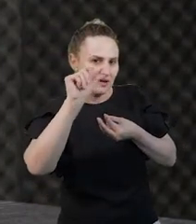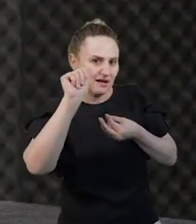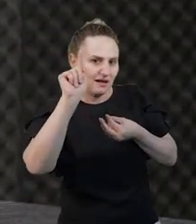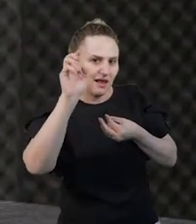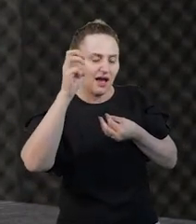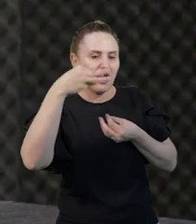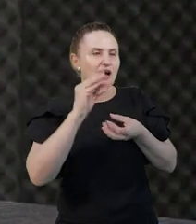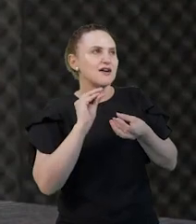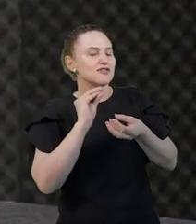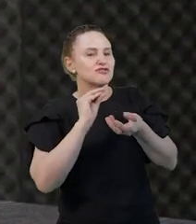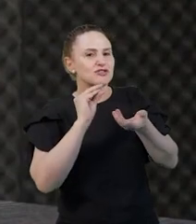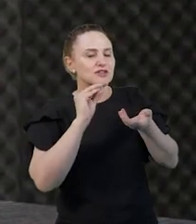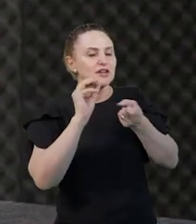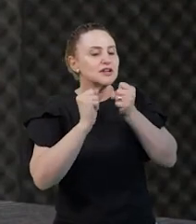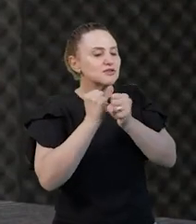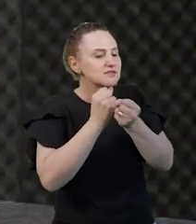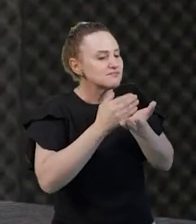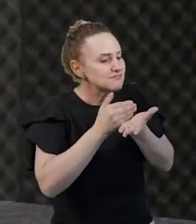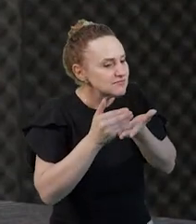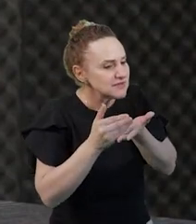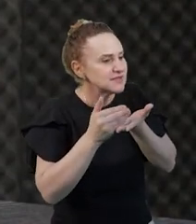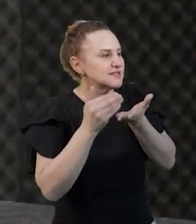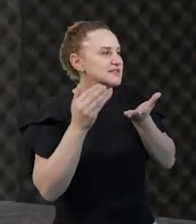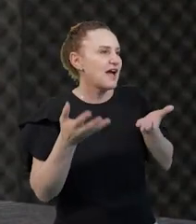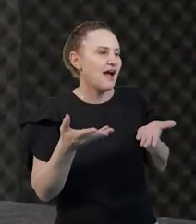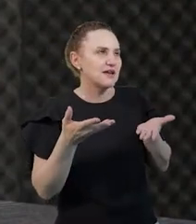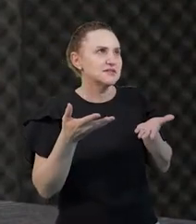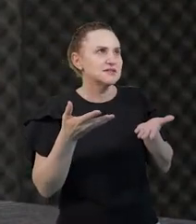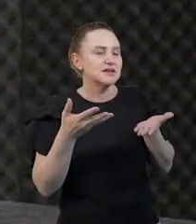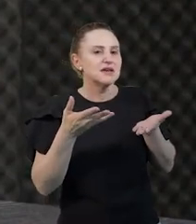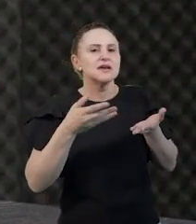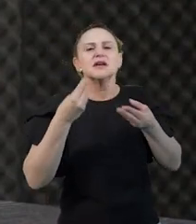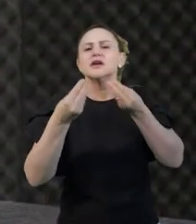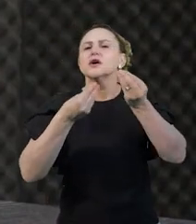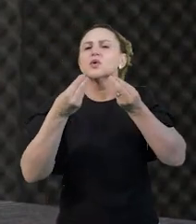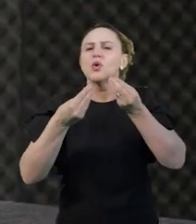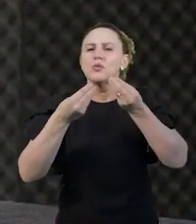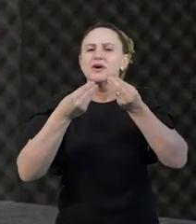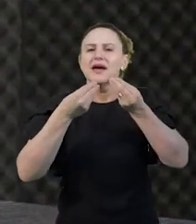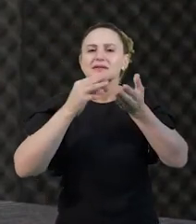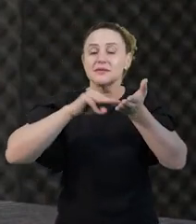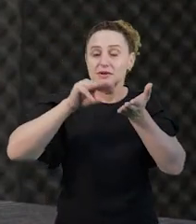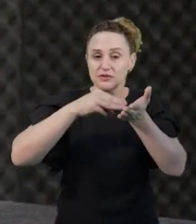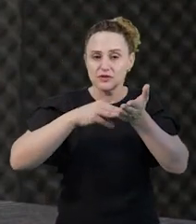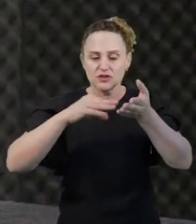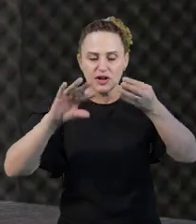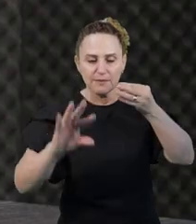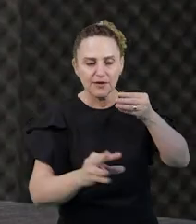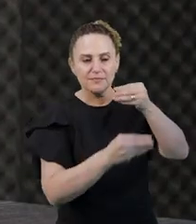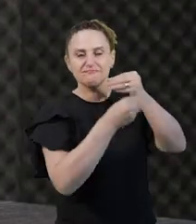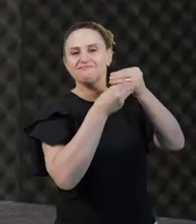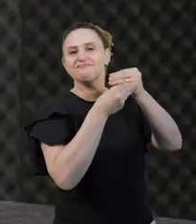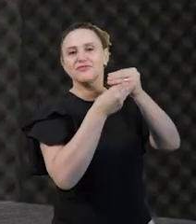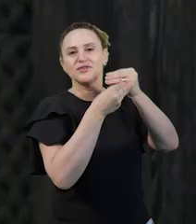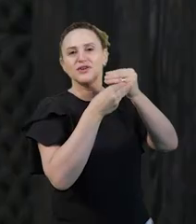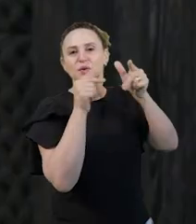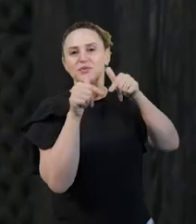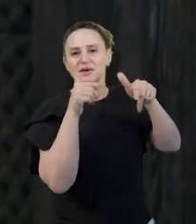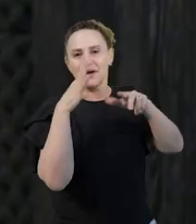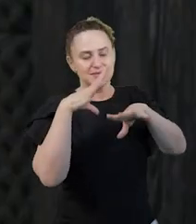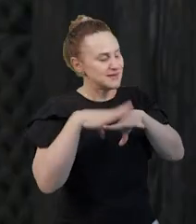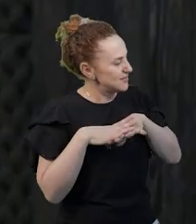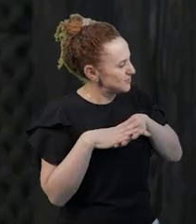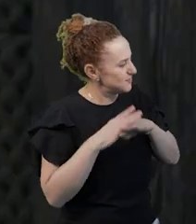iniciais. E quais contribuições essa metodologia traria para o trabalho com a matemática?